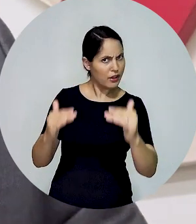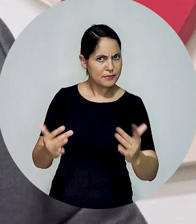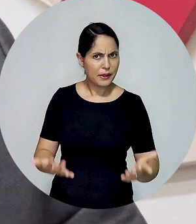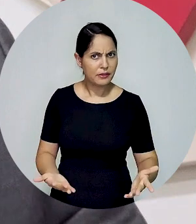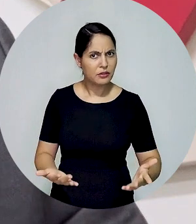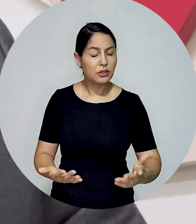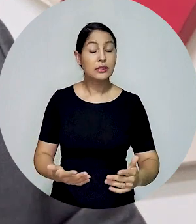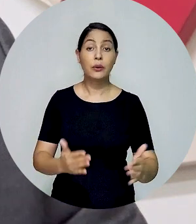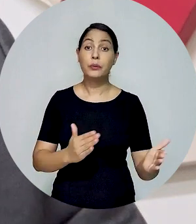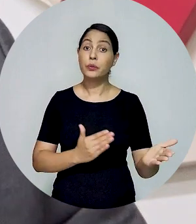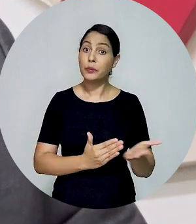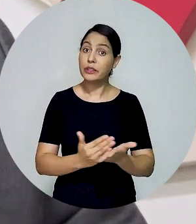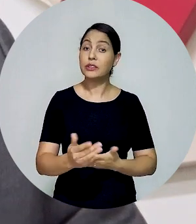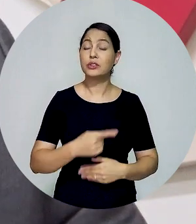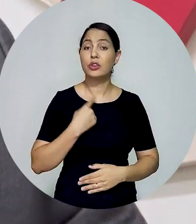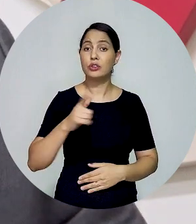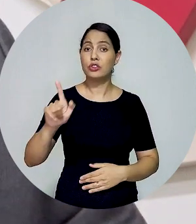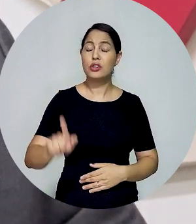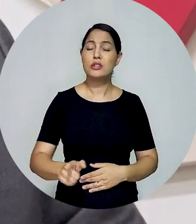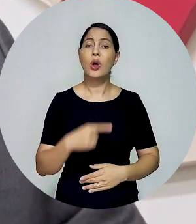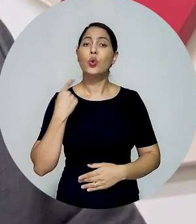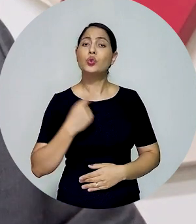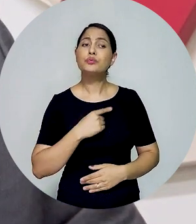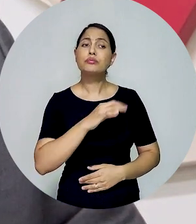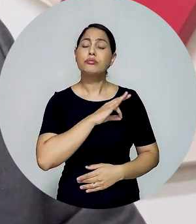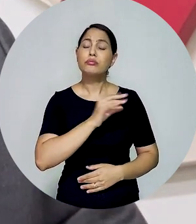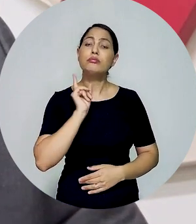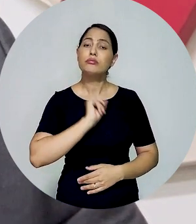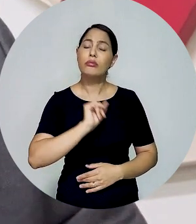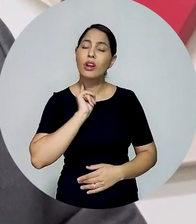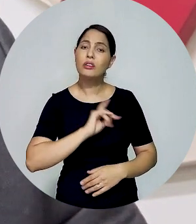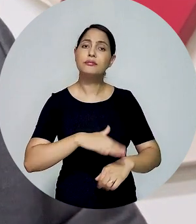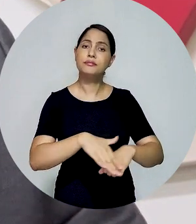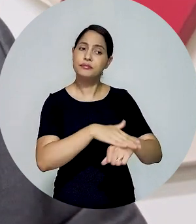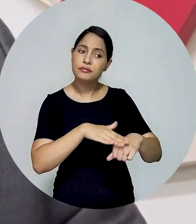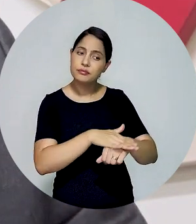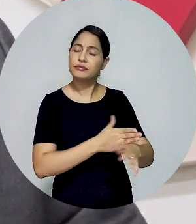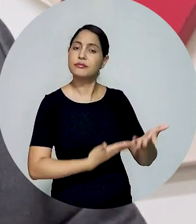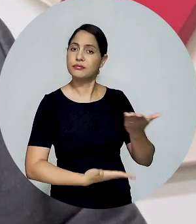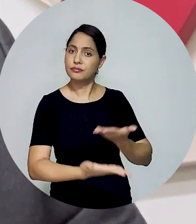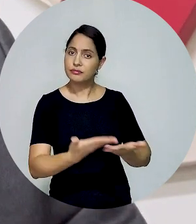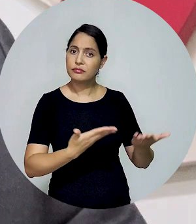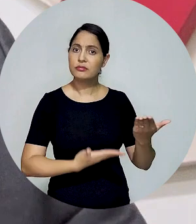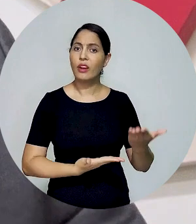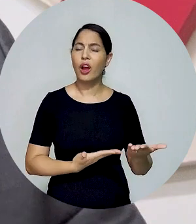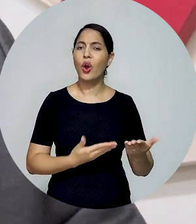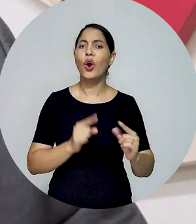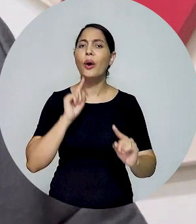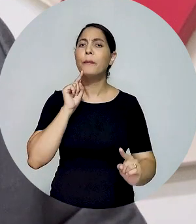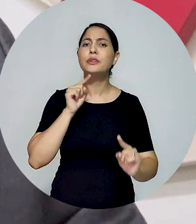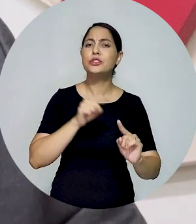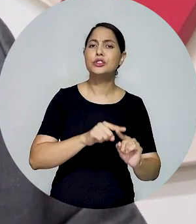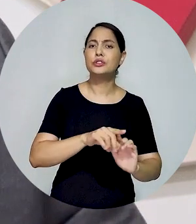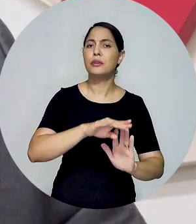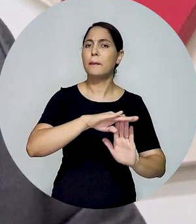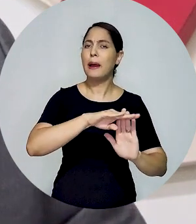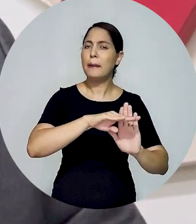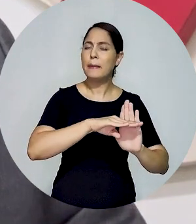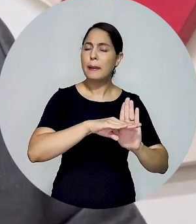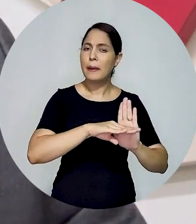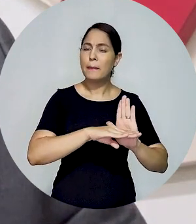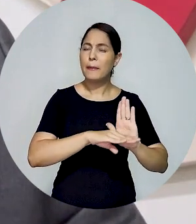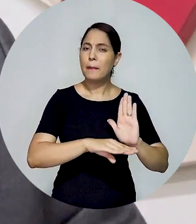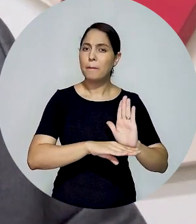iniciamos tratativas com a Polícia Militar de Minas Gerais no sentido de adequar os procedimentos de